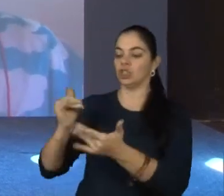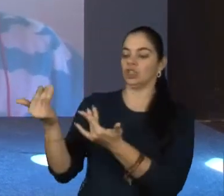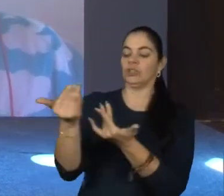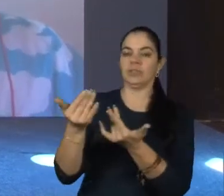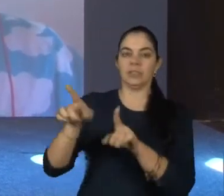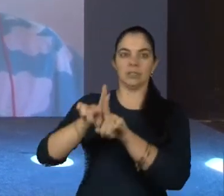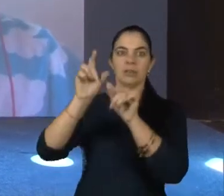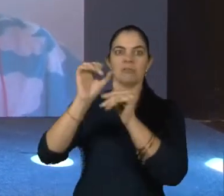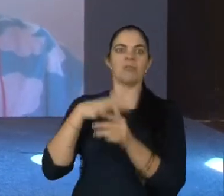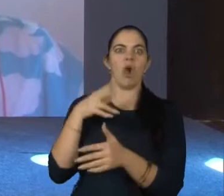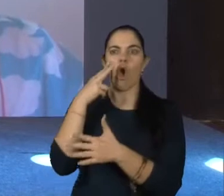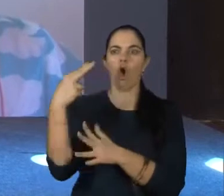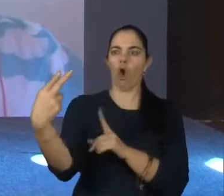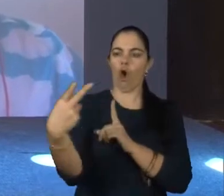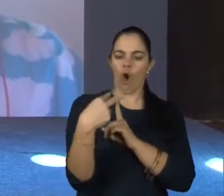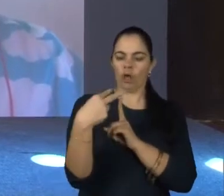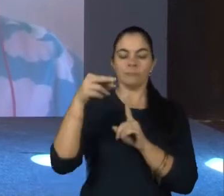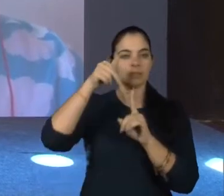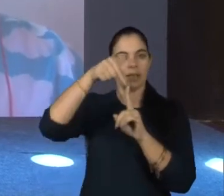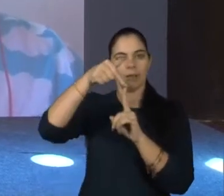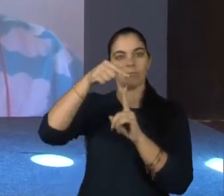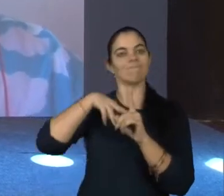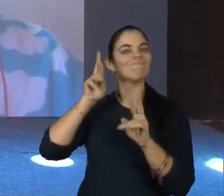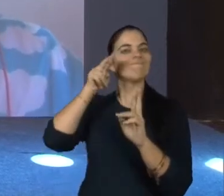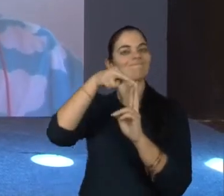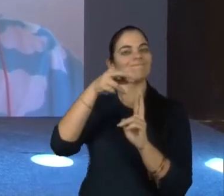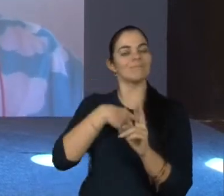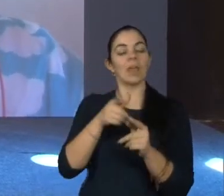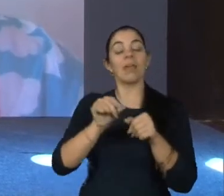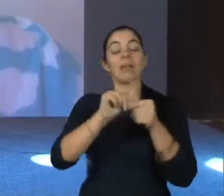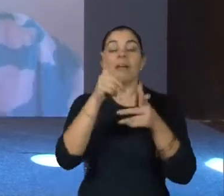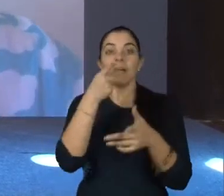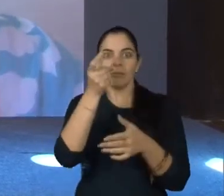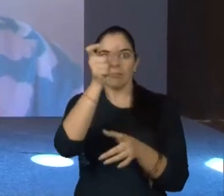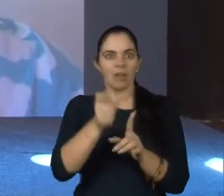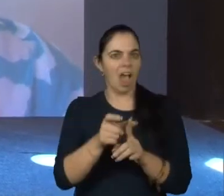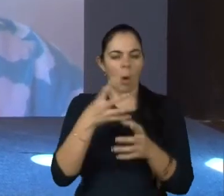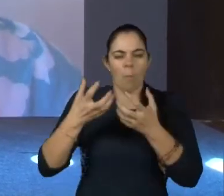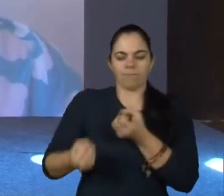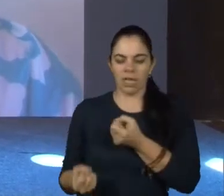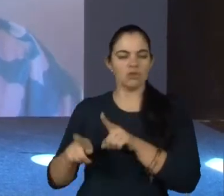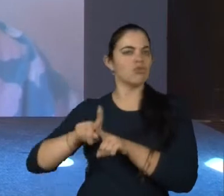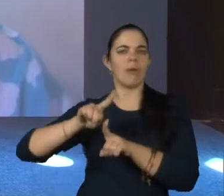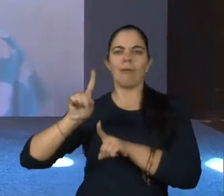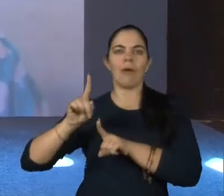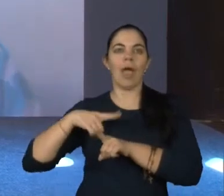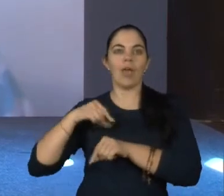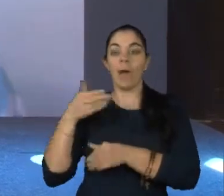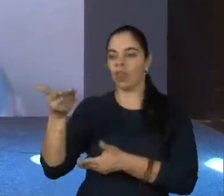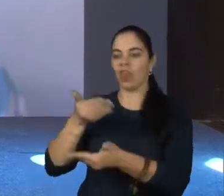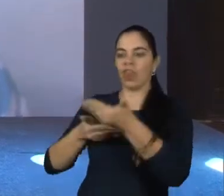Muitas delas olham para mim como uma representatividade. E, em vez de eu tornar isso um peso, eu torno isso uma